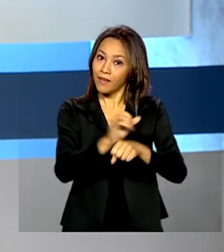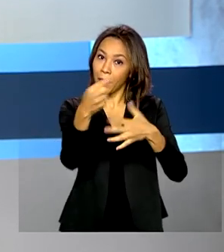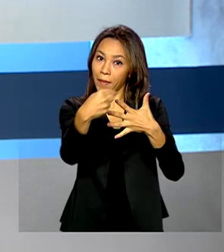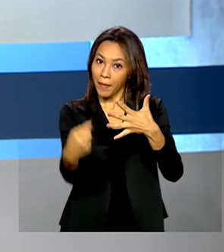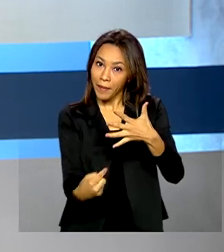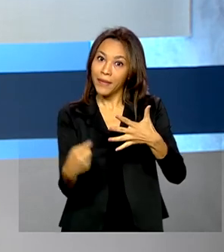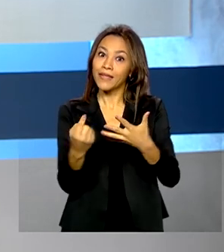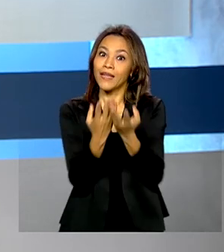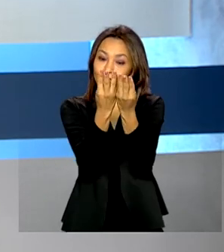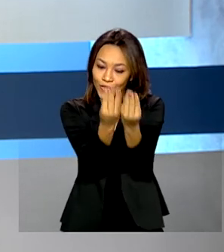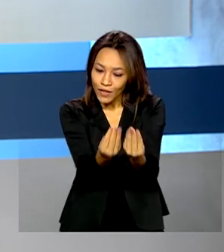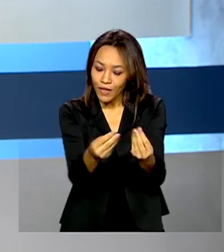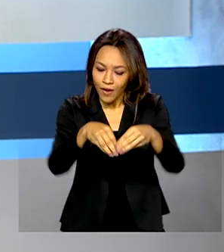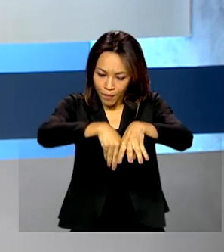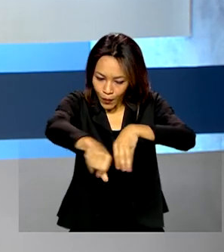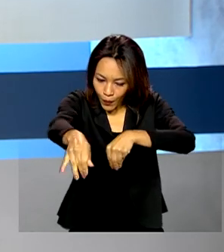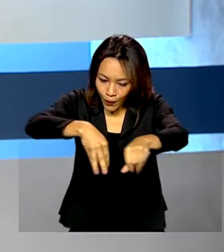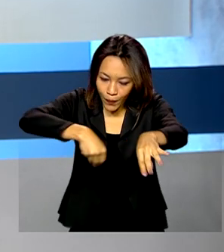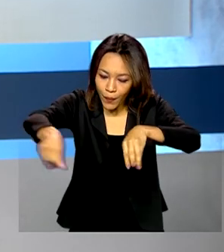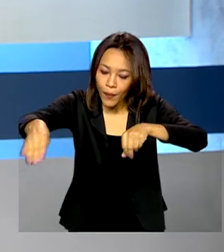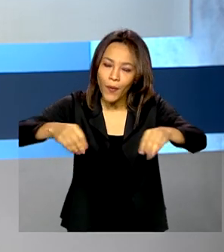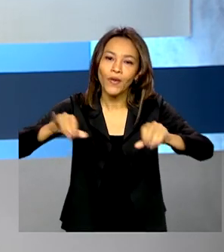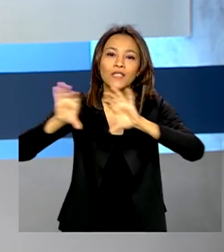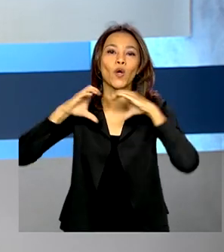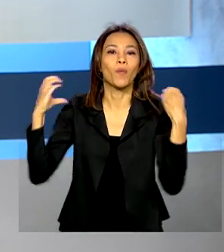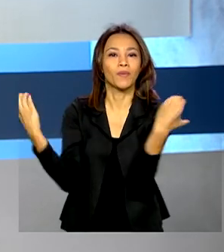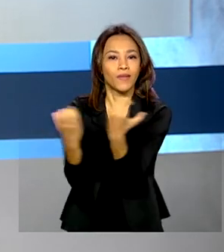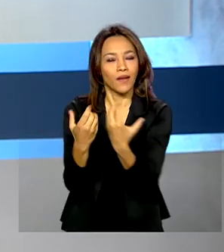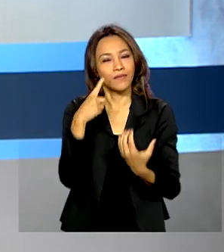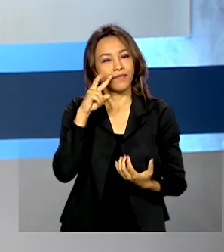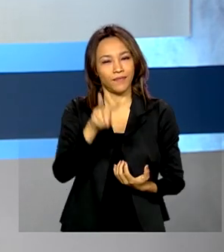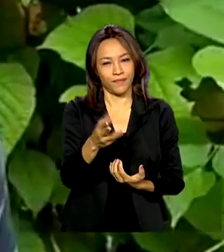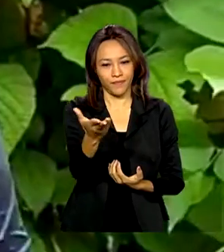comunitárias. Os detalhes na reportagem de Gabriela Noronha.